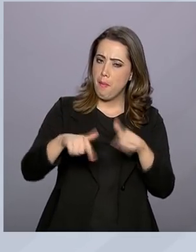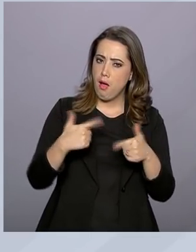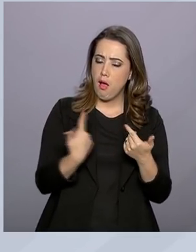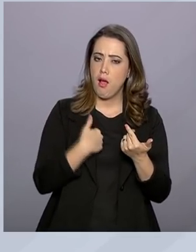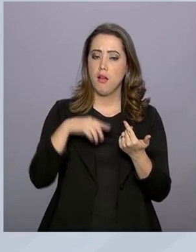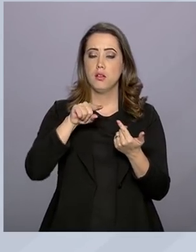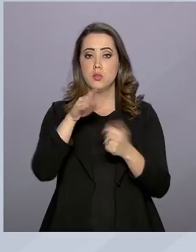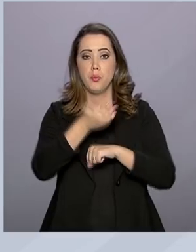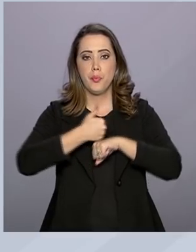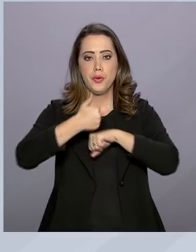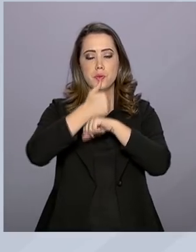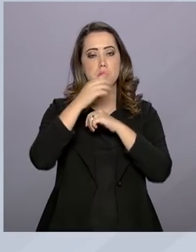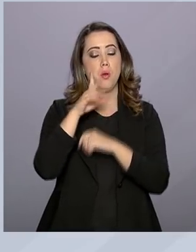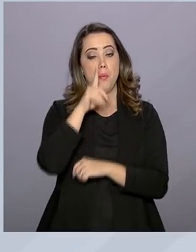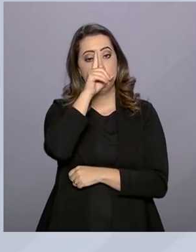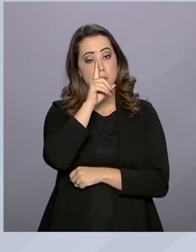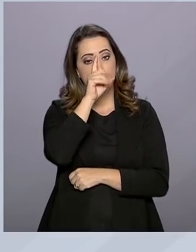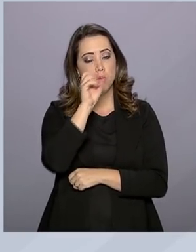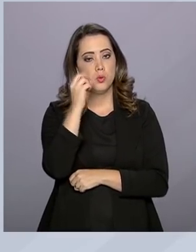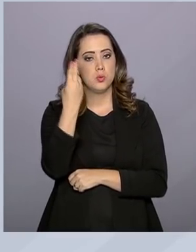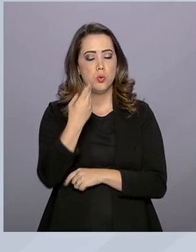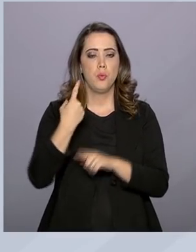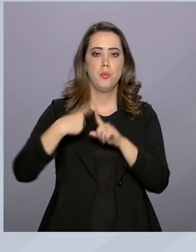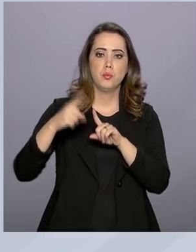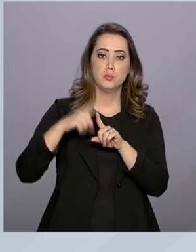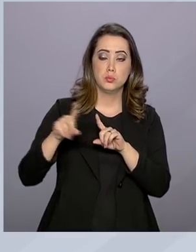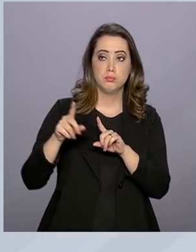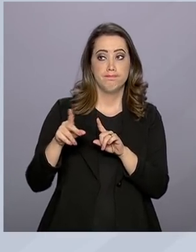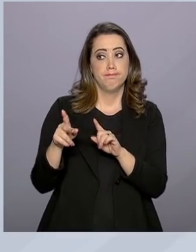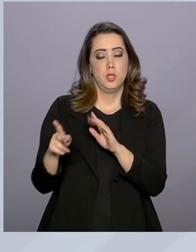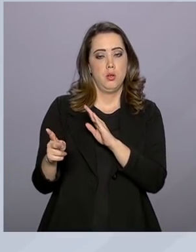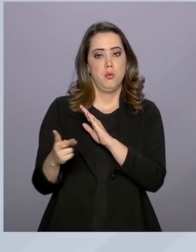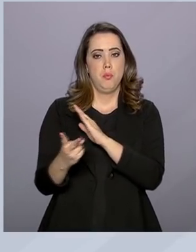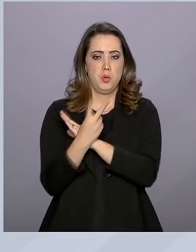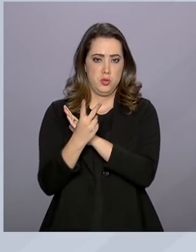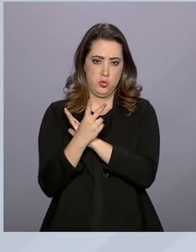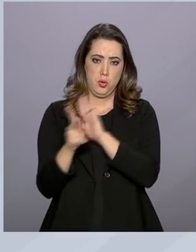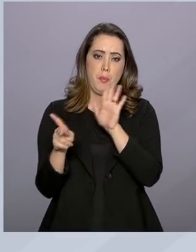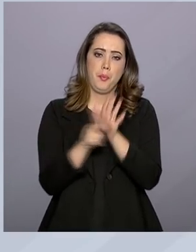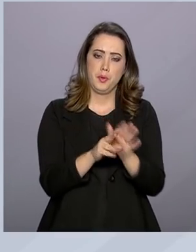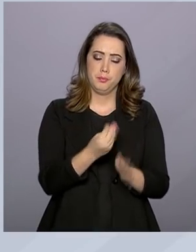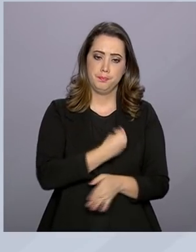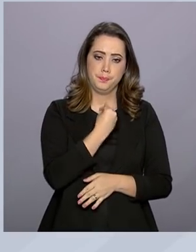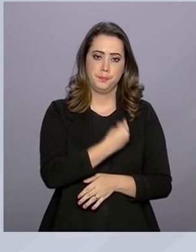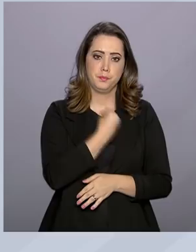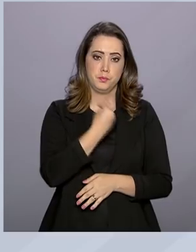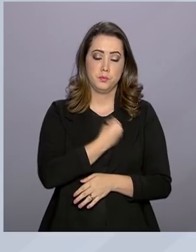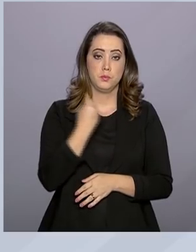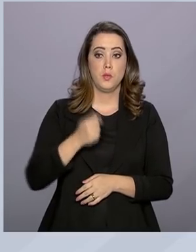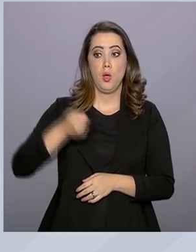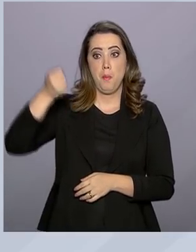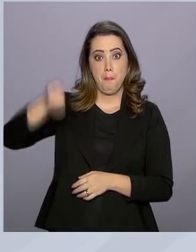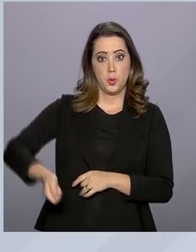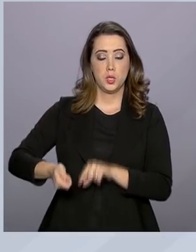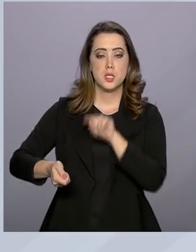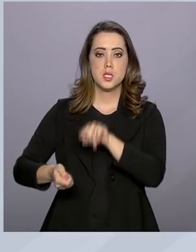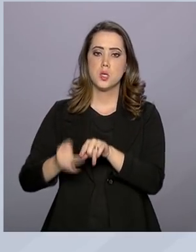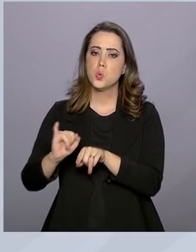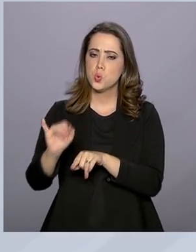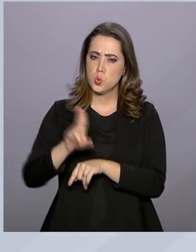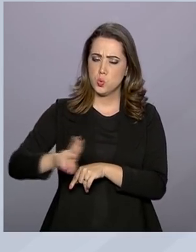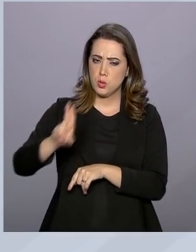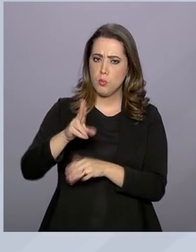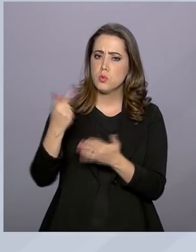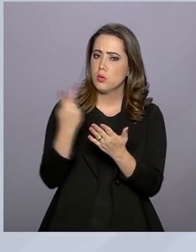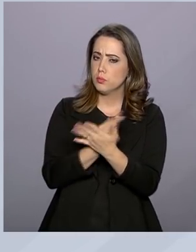atividade profissional de risco ou por ameaça à sua integridade física. A punição para o porte ilegal varia